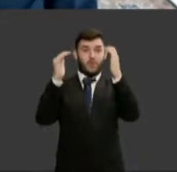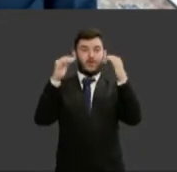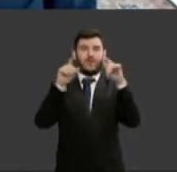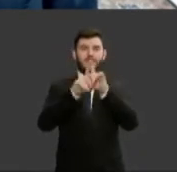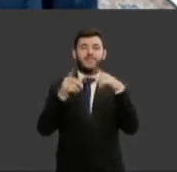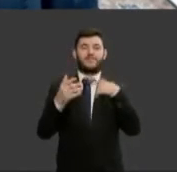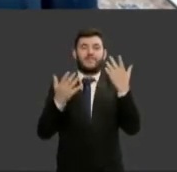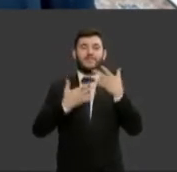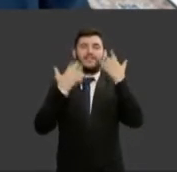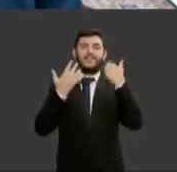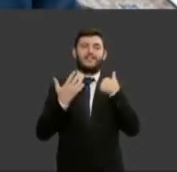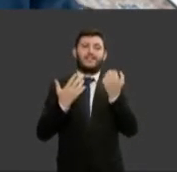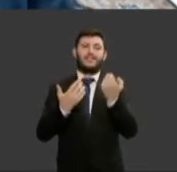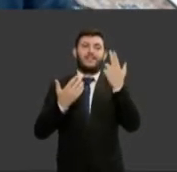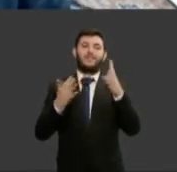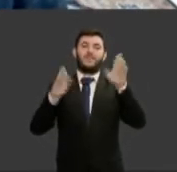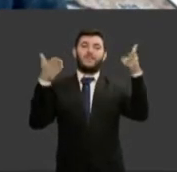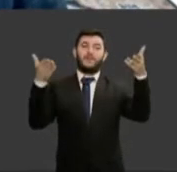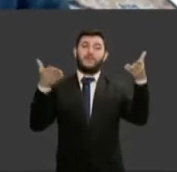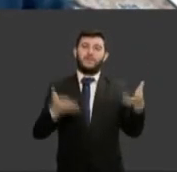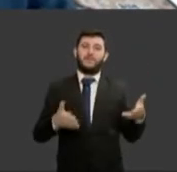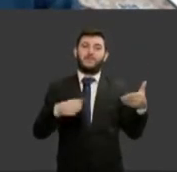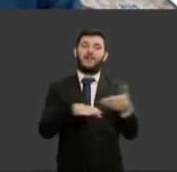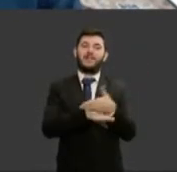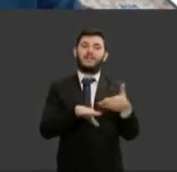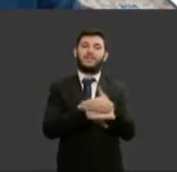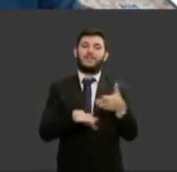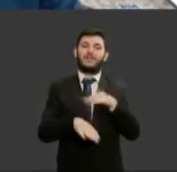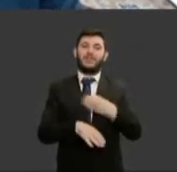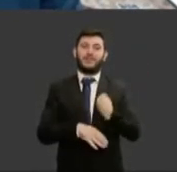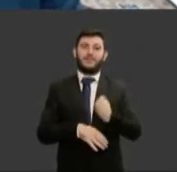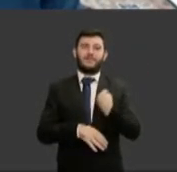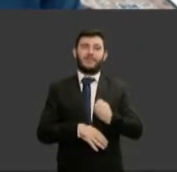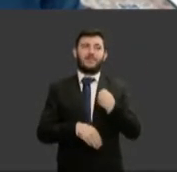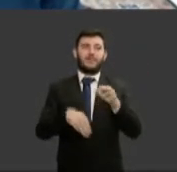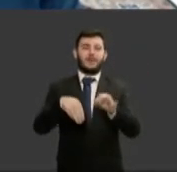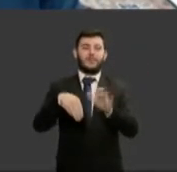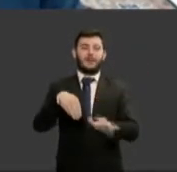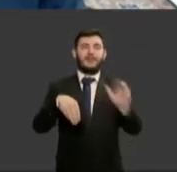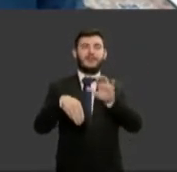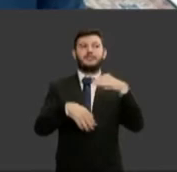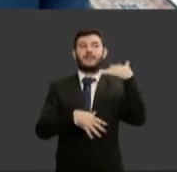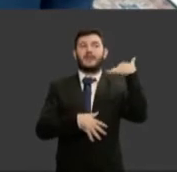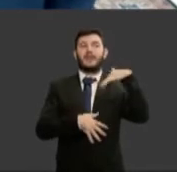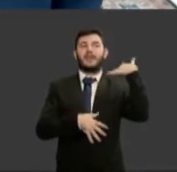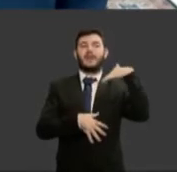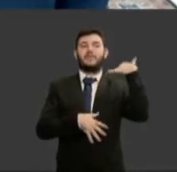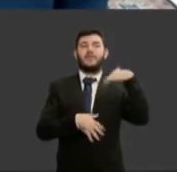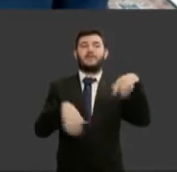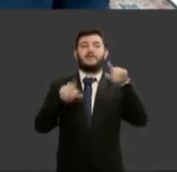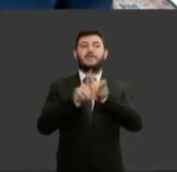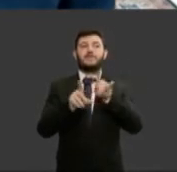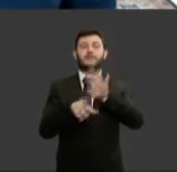presidência da ministra Carme Lúcia da votação da Resolução